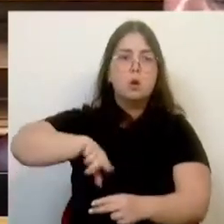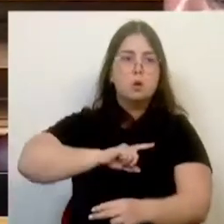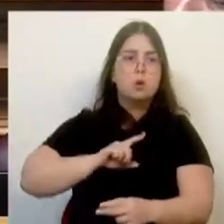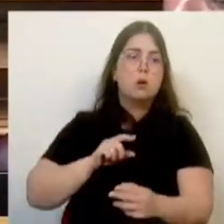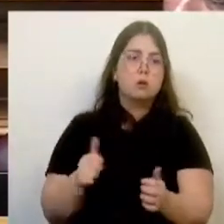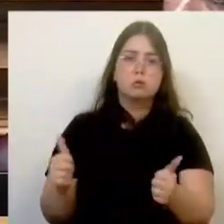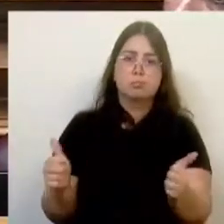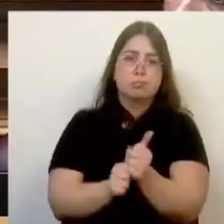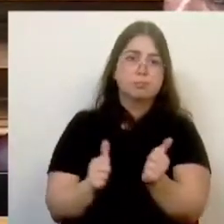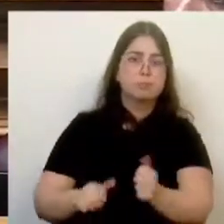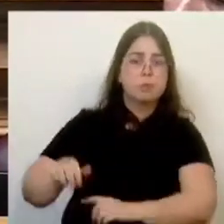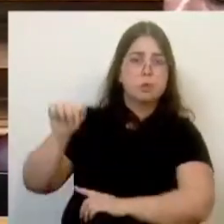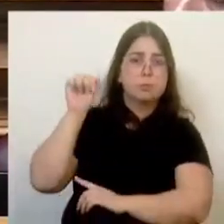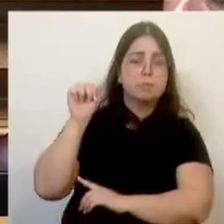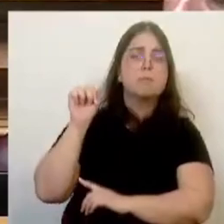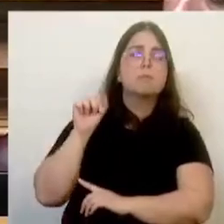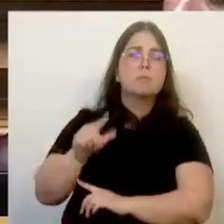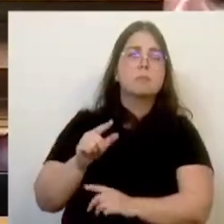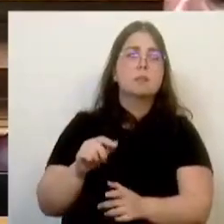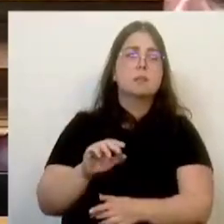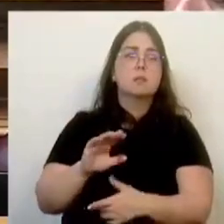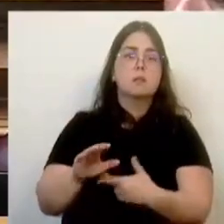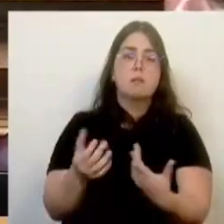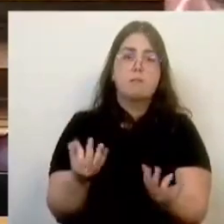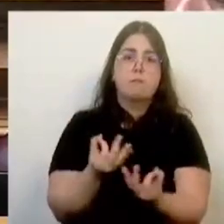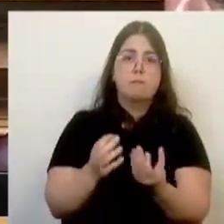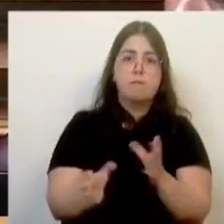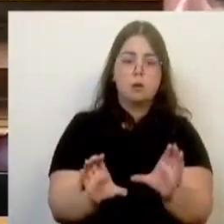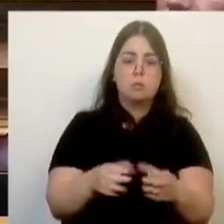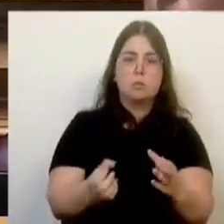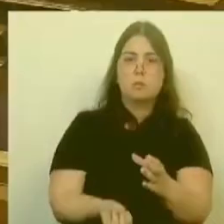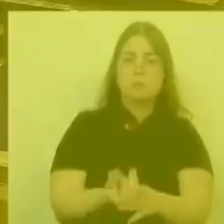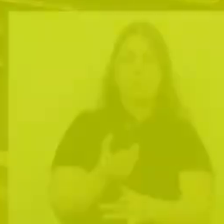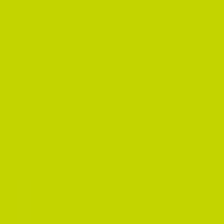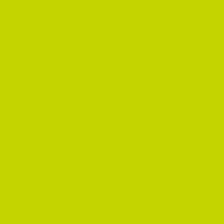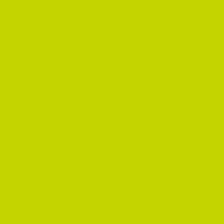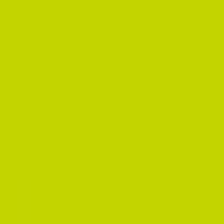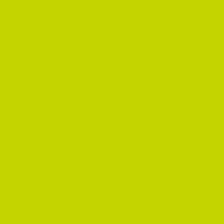Português na vontade de ter esta comissão parlamentar de inquérito. Muito obrigado.